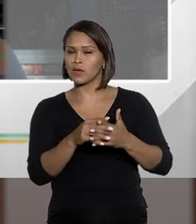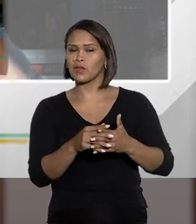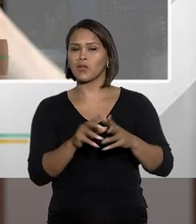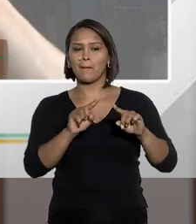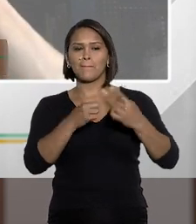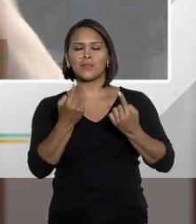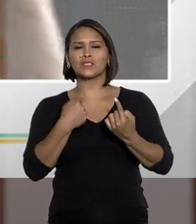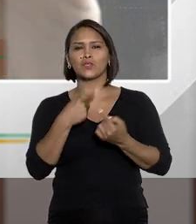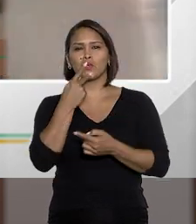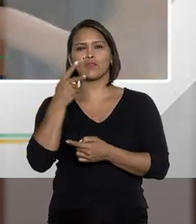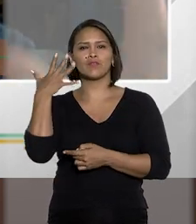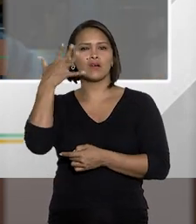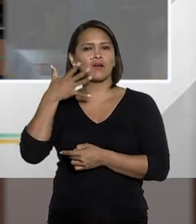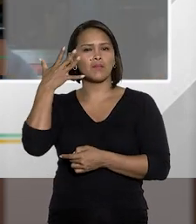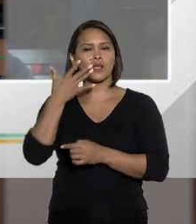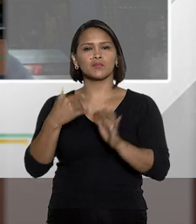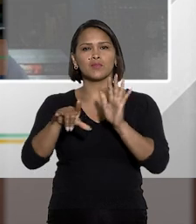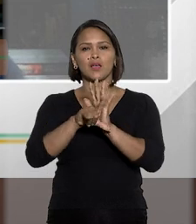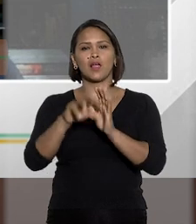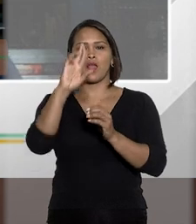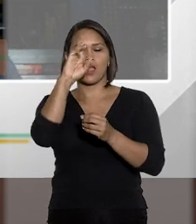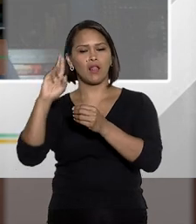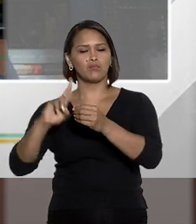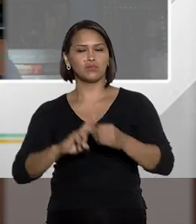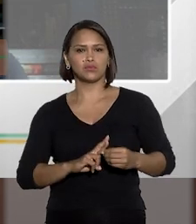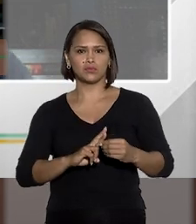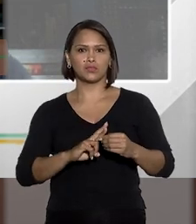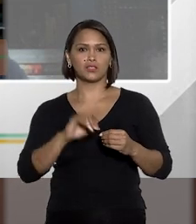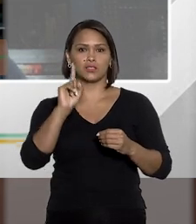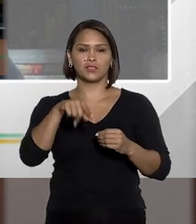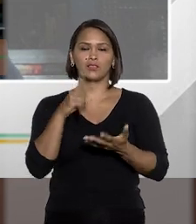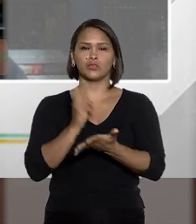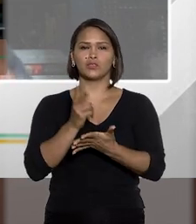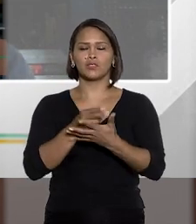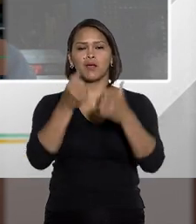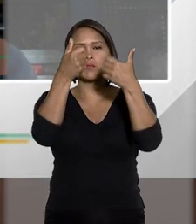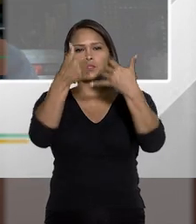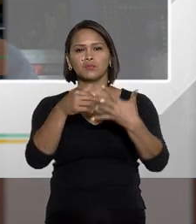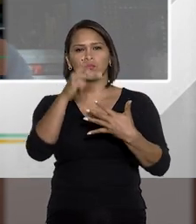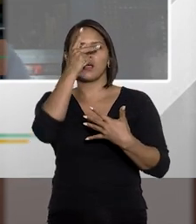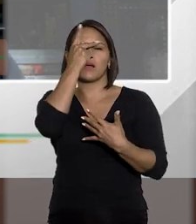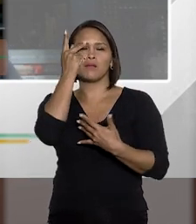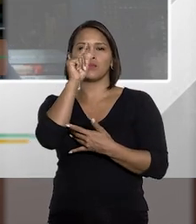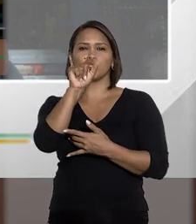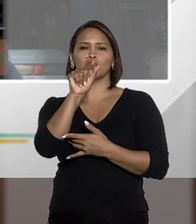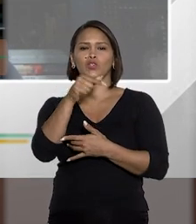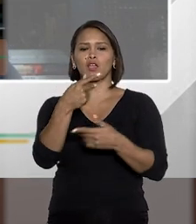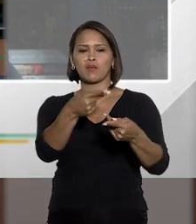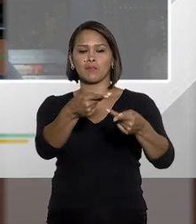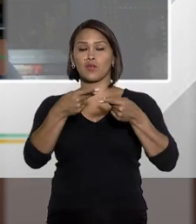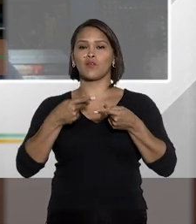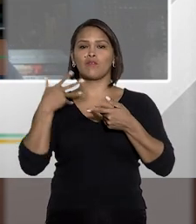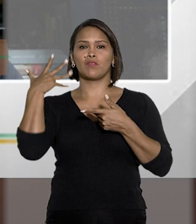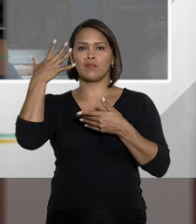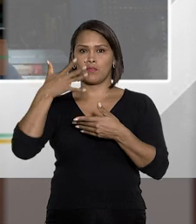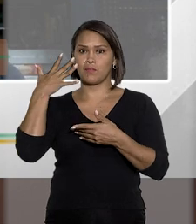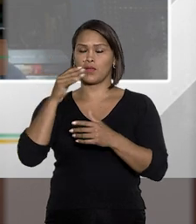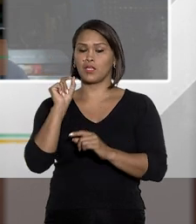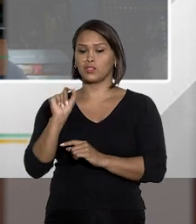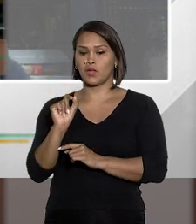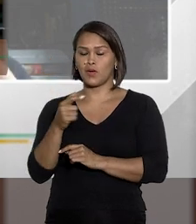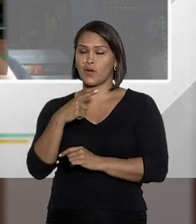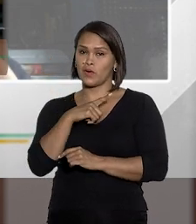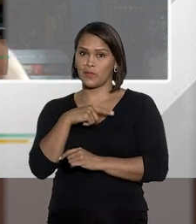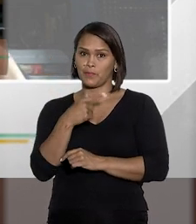complicador, mas quando eu vou dar palestra sobre a lei de abuso de autoridade, eu sempre digo para a pessoa que me convida para a